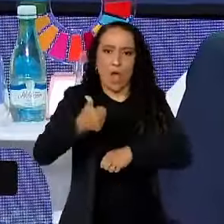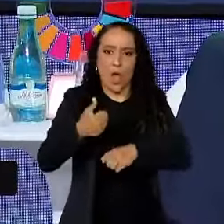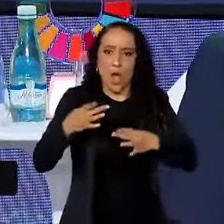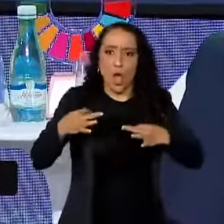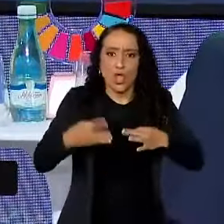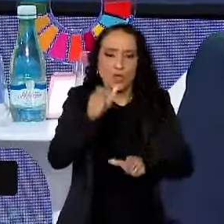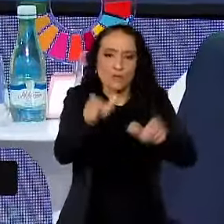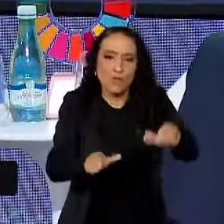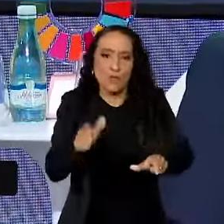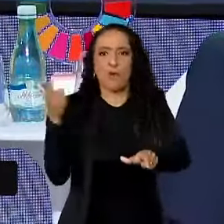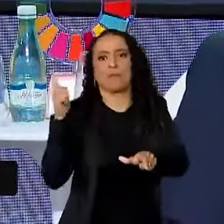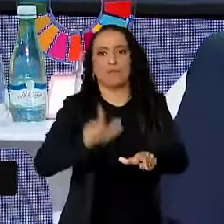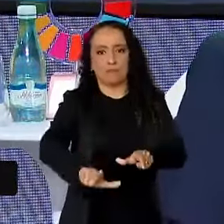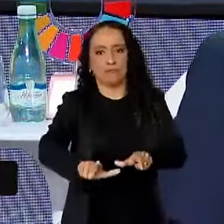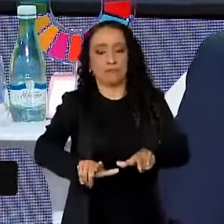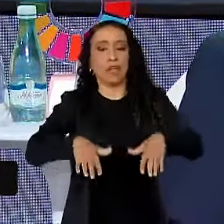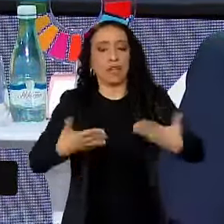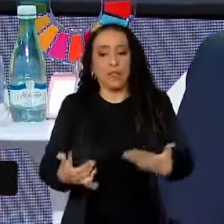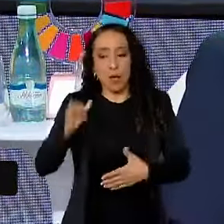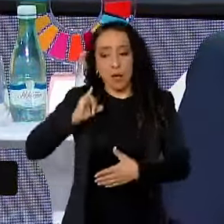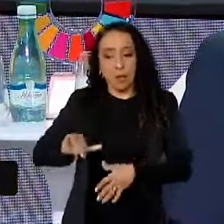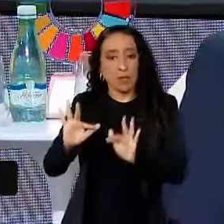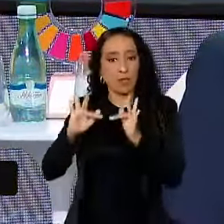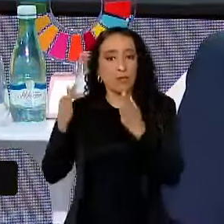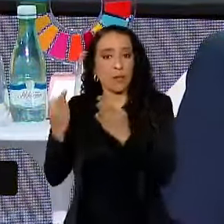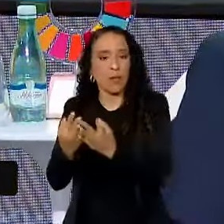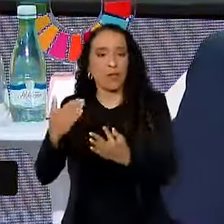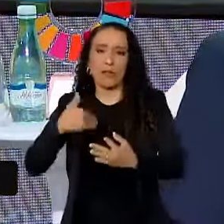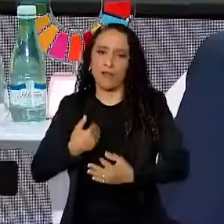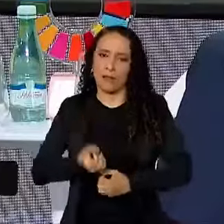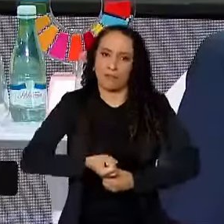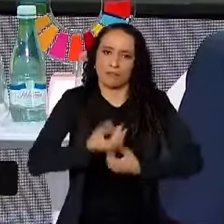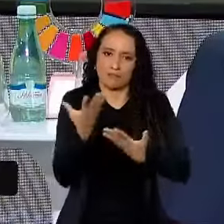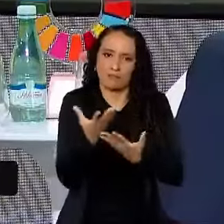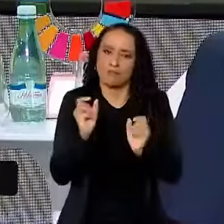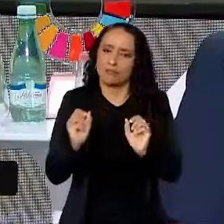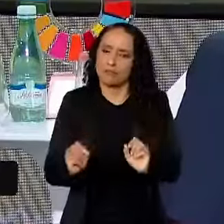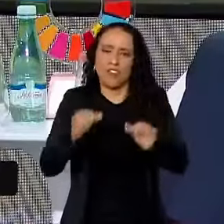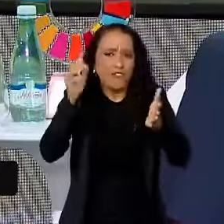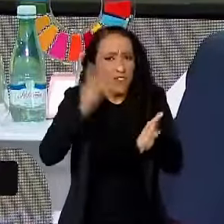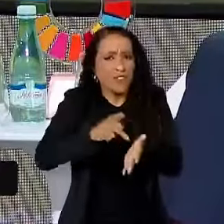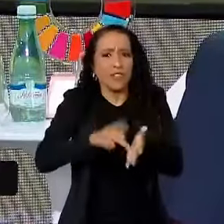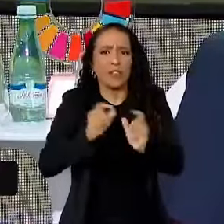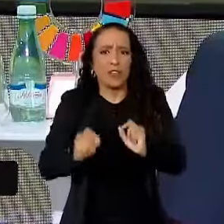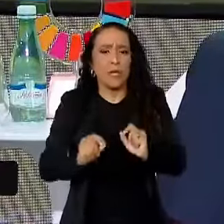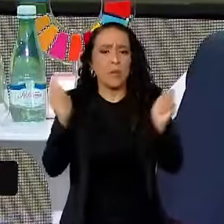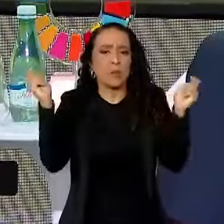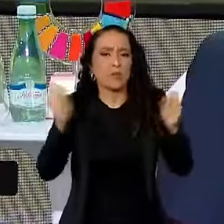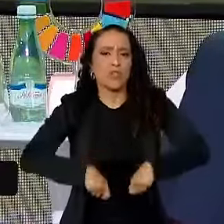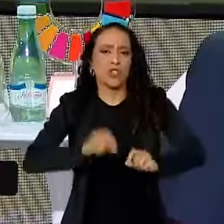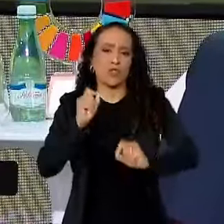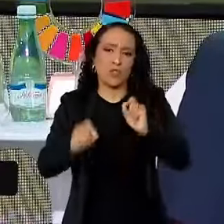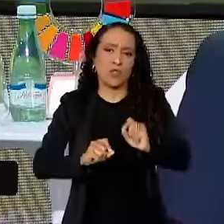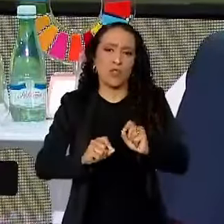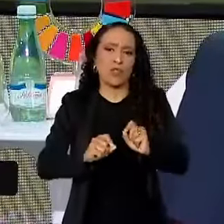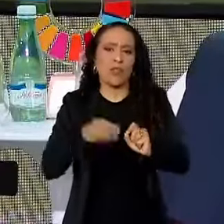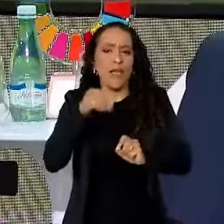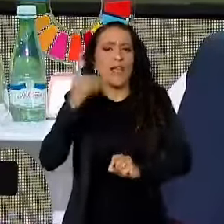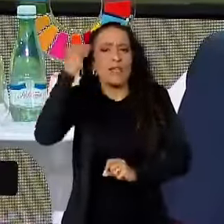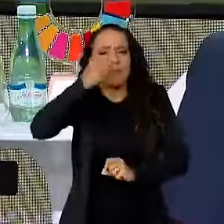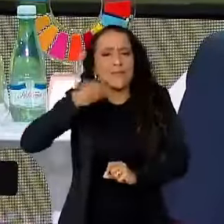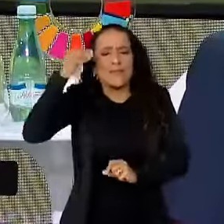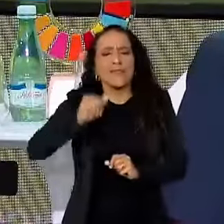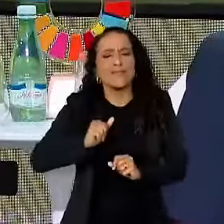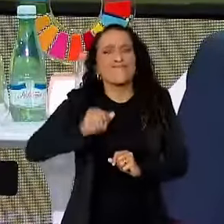mundo a ganhar. Então, Bolsa Família, eu diria, sem medo de errar, que é possivelmente a experiência